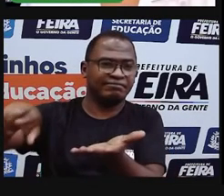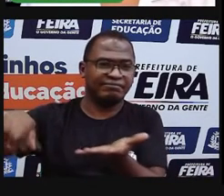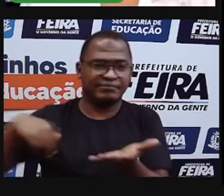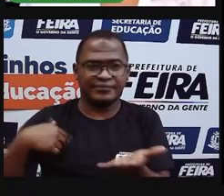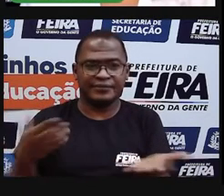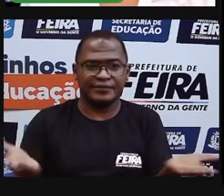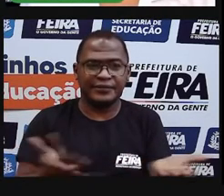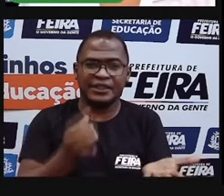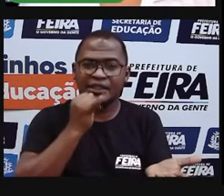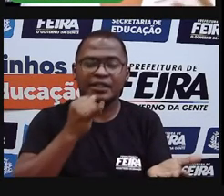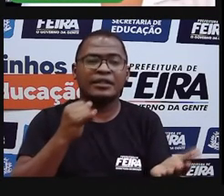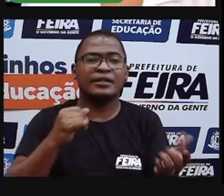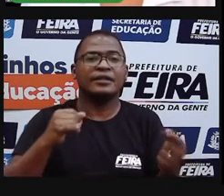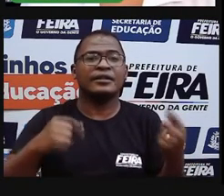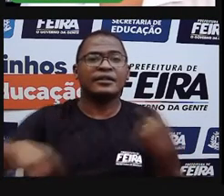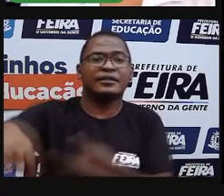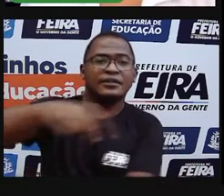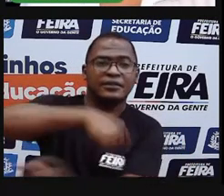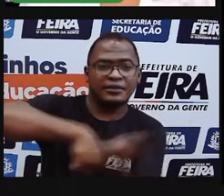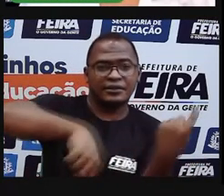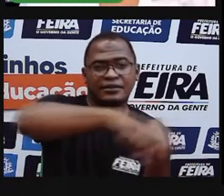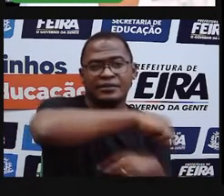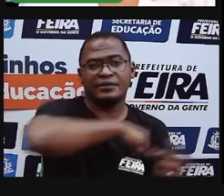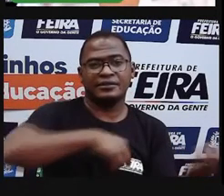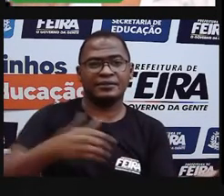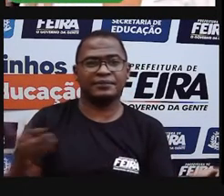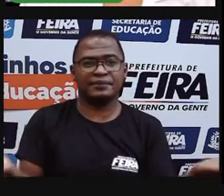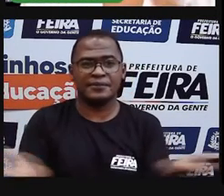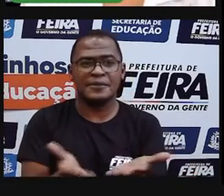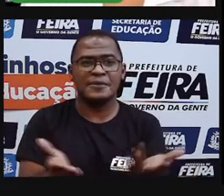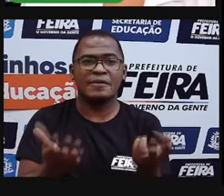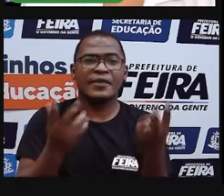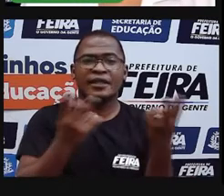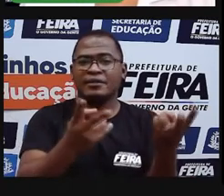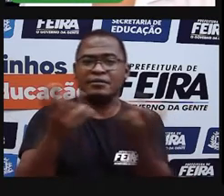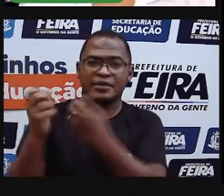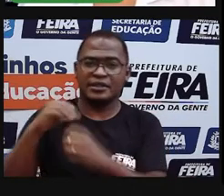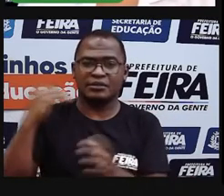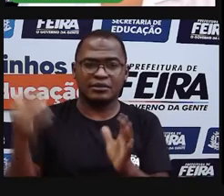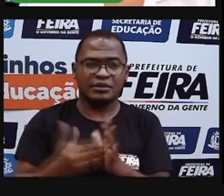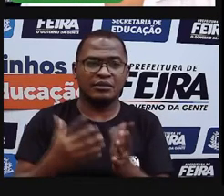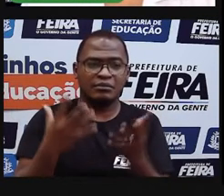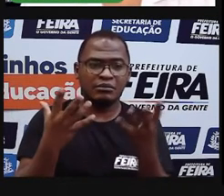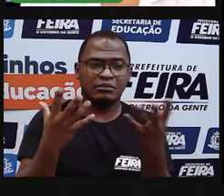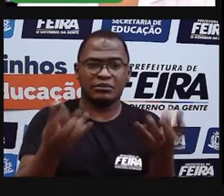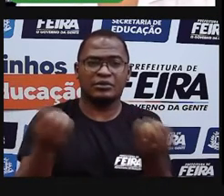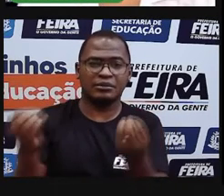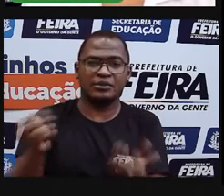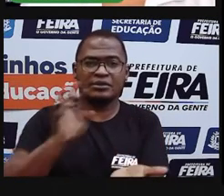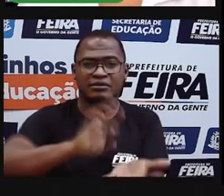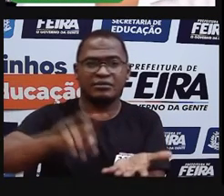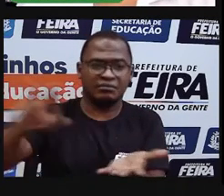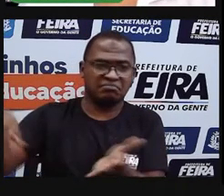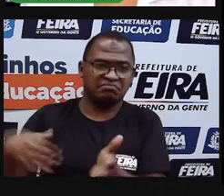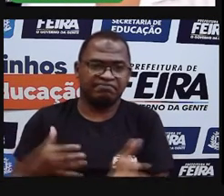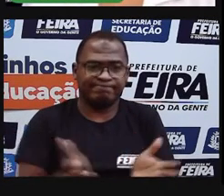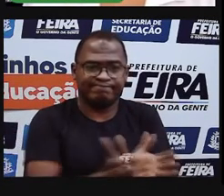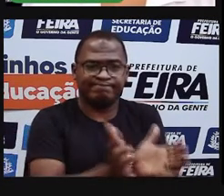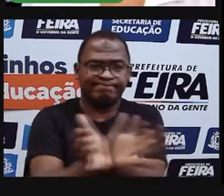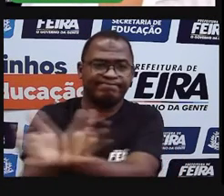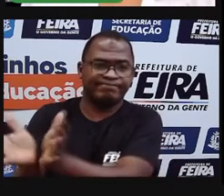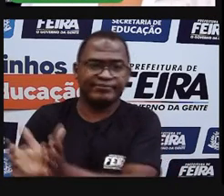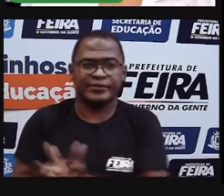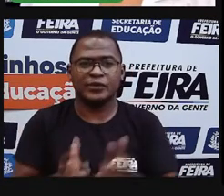colaboração, né? Que a gente deve conviver com essas outras pessoas. A gente convive com pessoas diferentes na escola, no